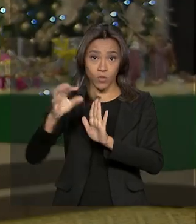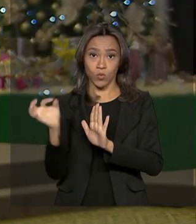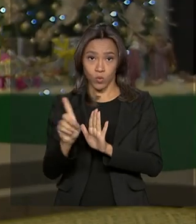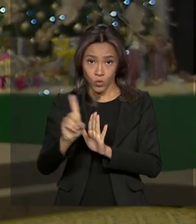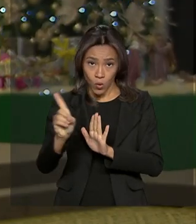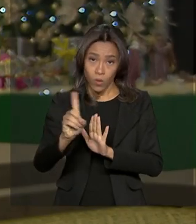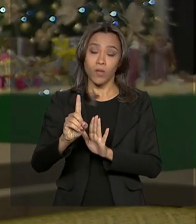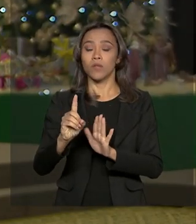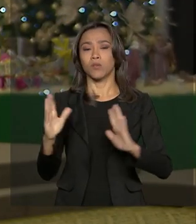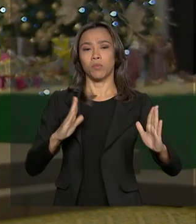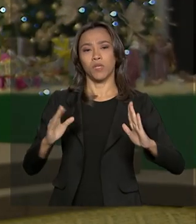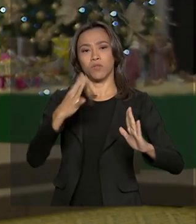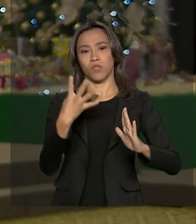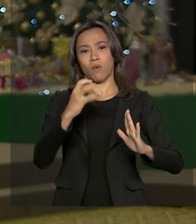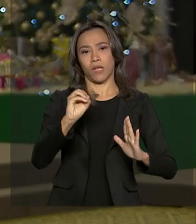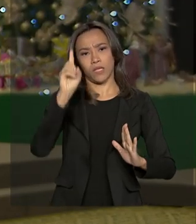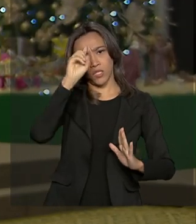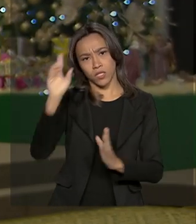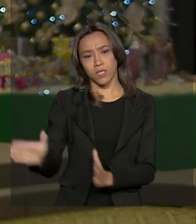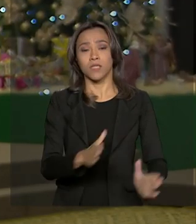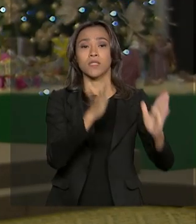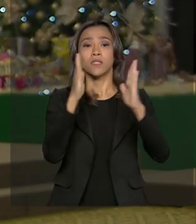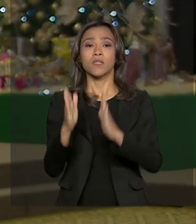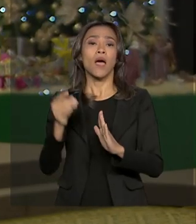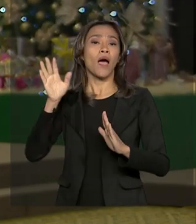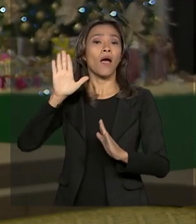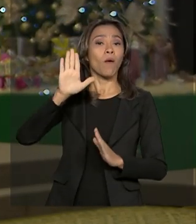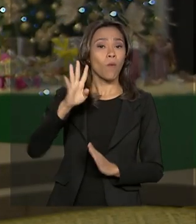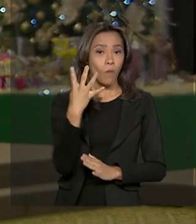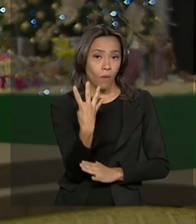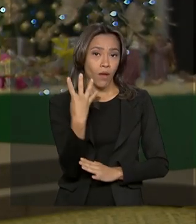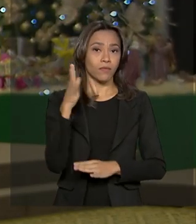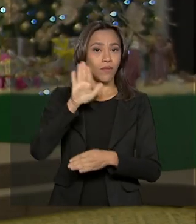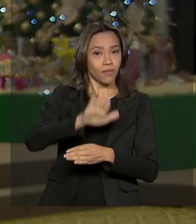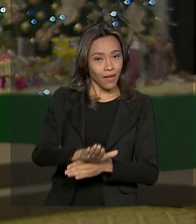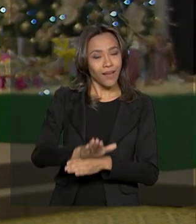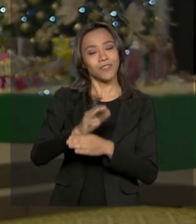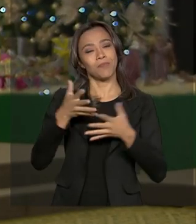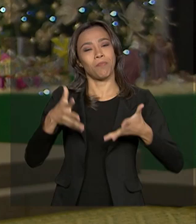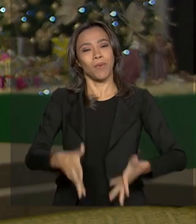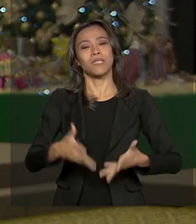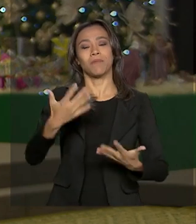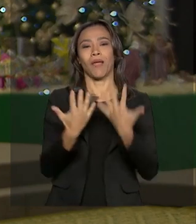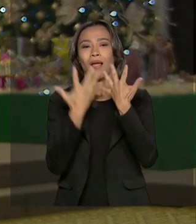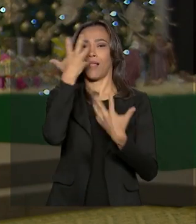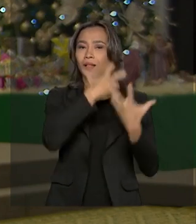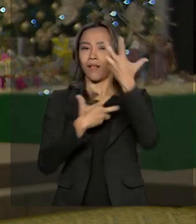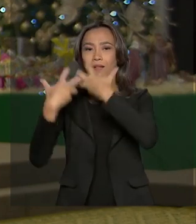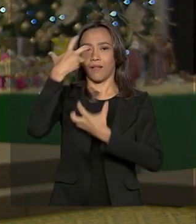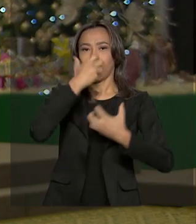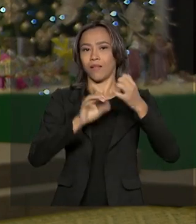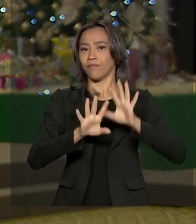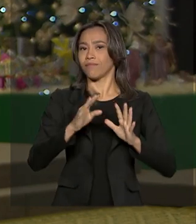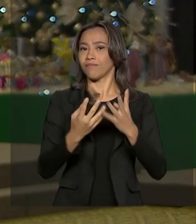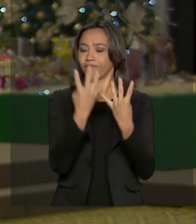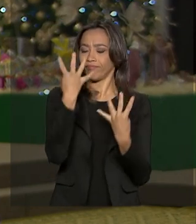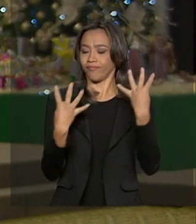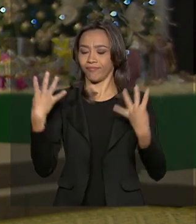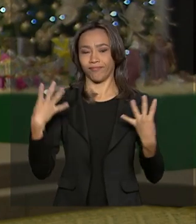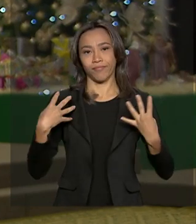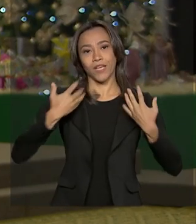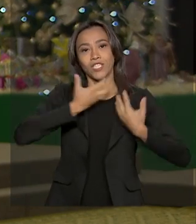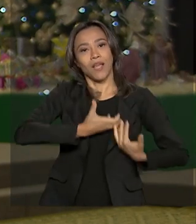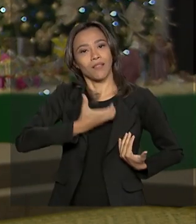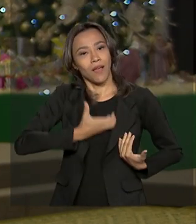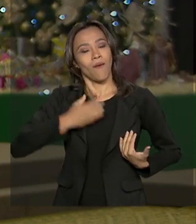dias. E às 4 da tarde, o presidente Jair Bolsonaro participa da Cantata de Natal aqui no Palácio do Planalto. Esse é um